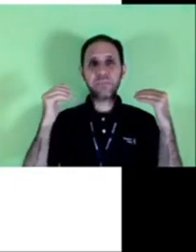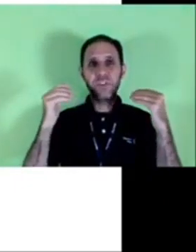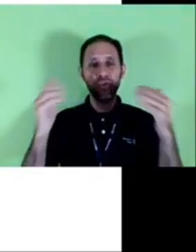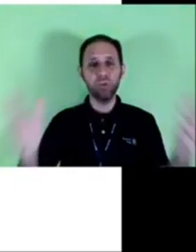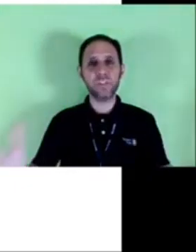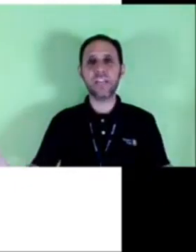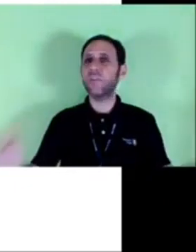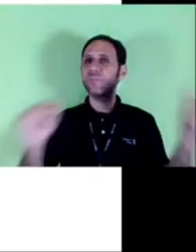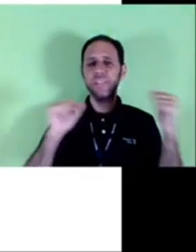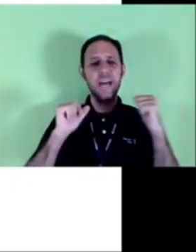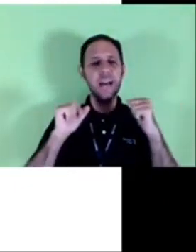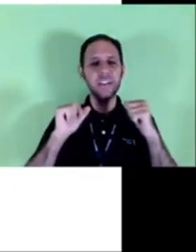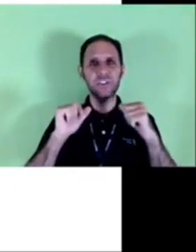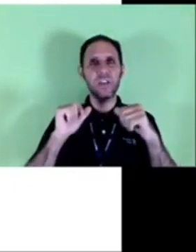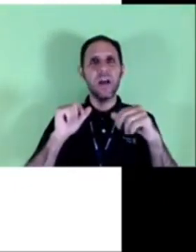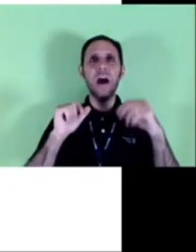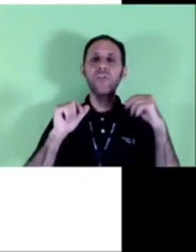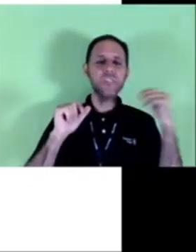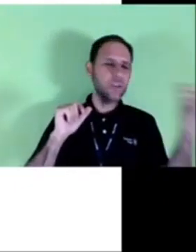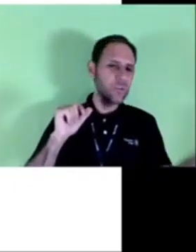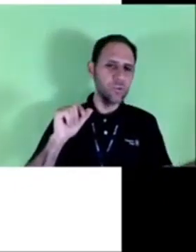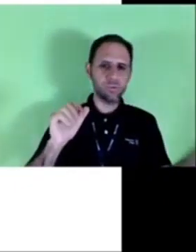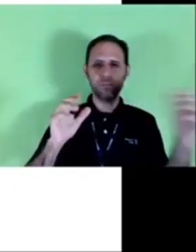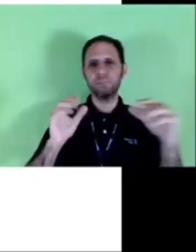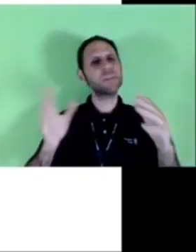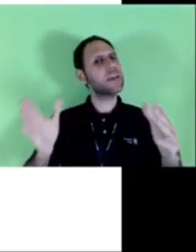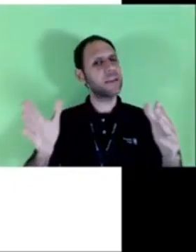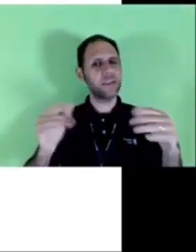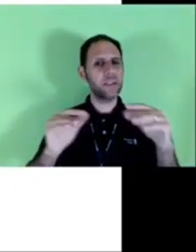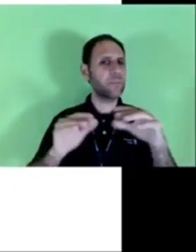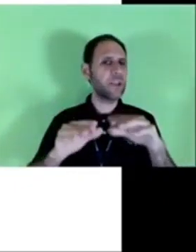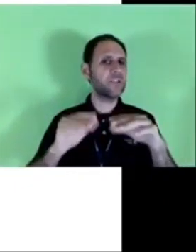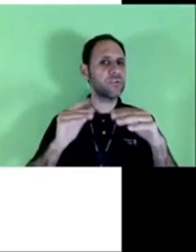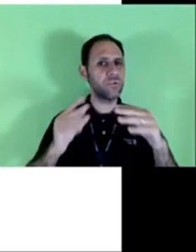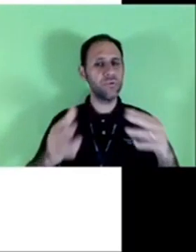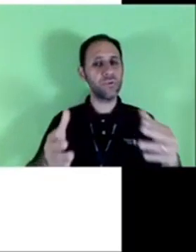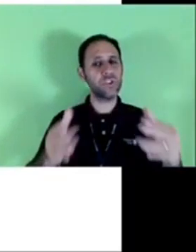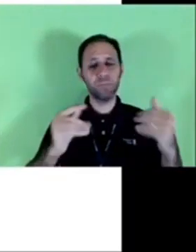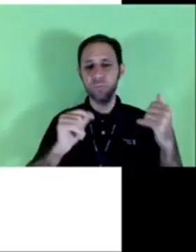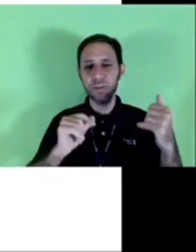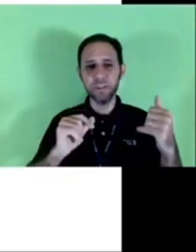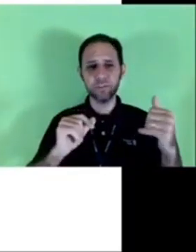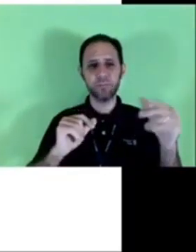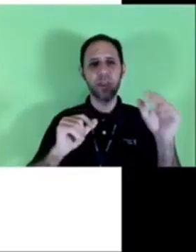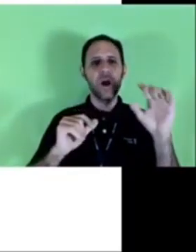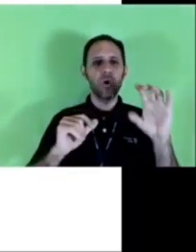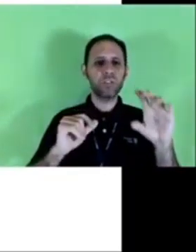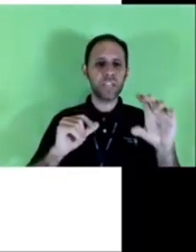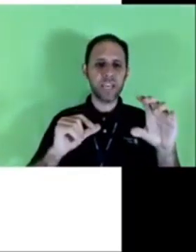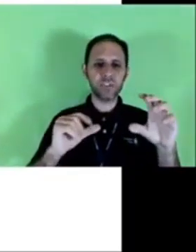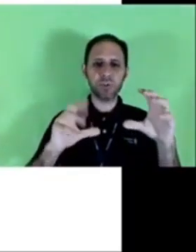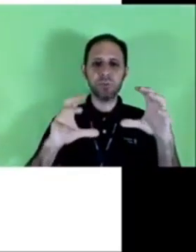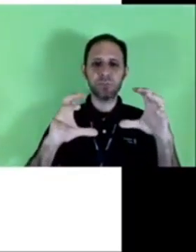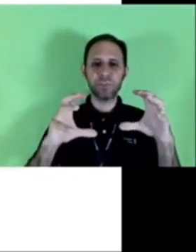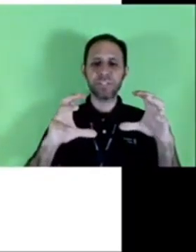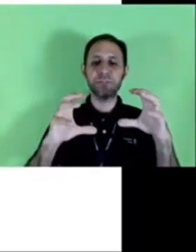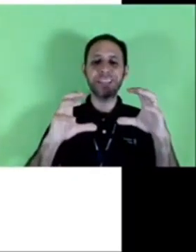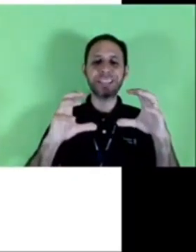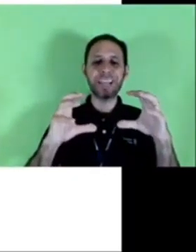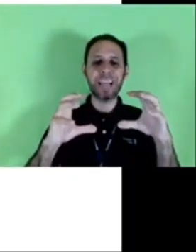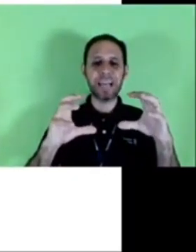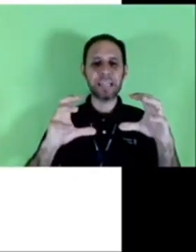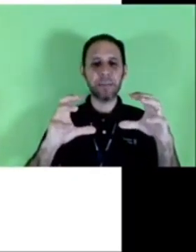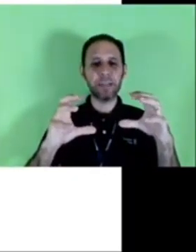às pessoas da comunidade aos alunos não sei depende do tipo de aviso o texto com uma